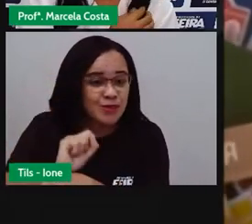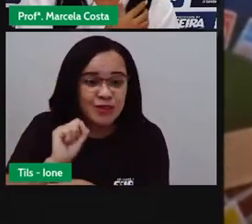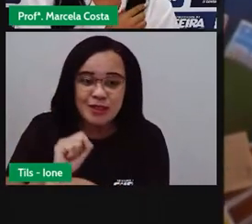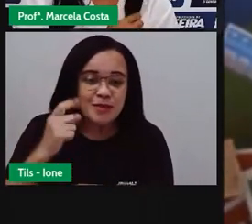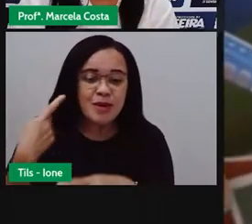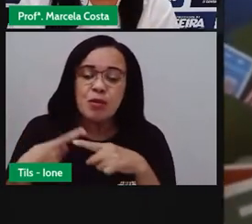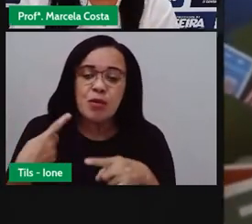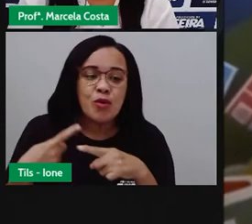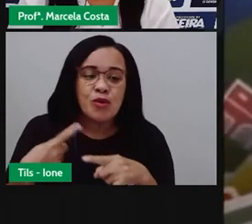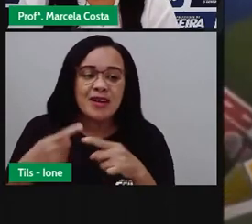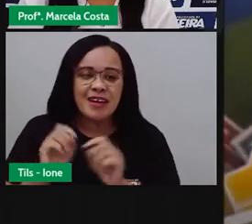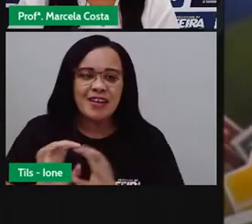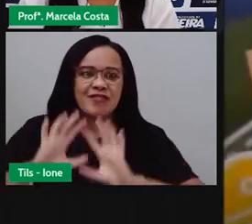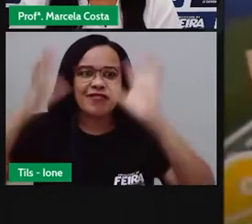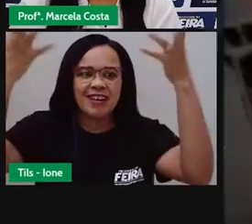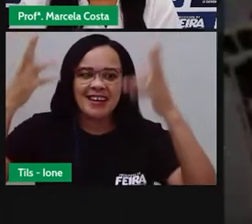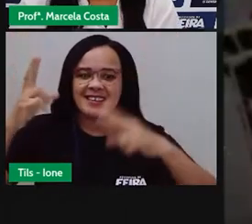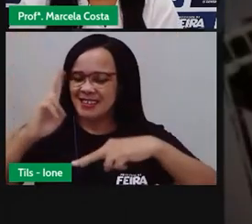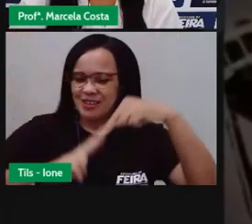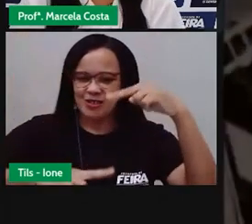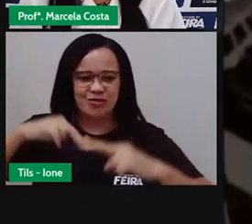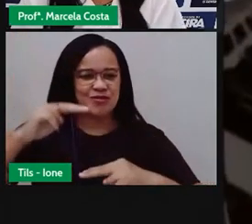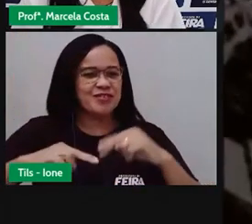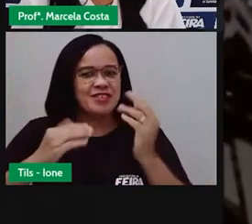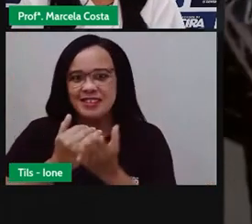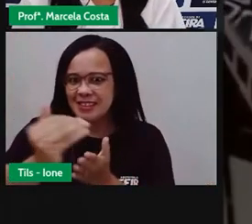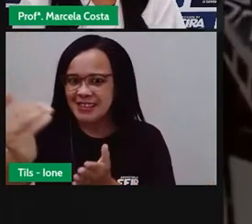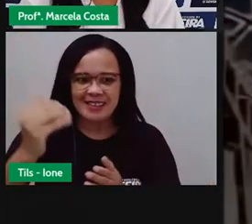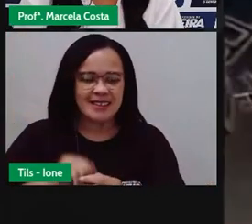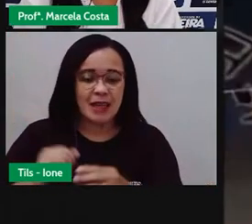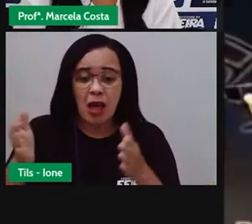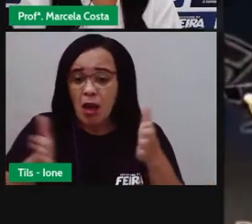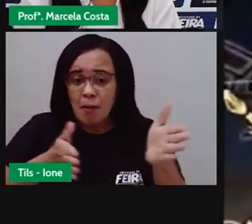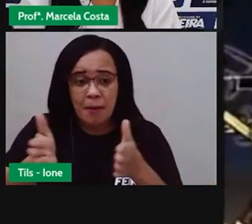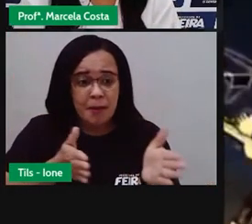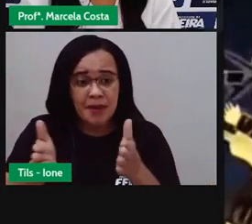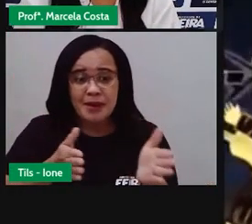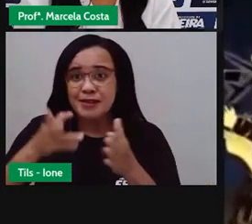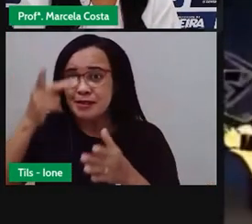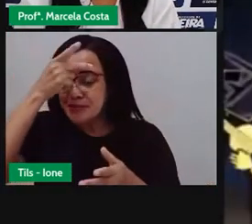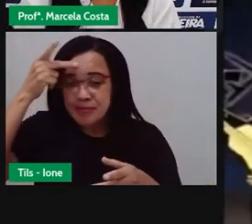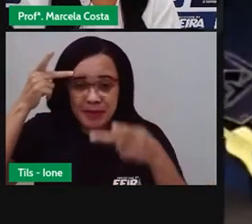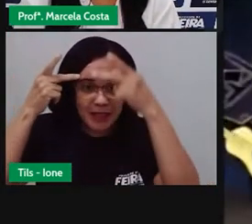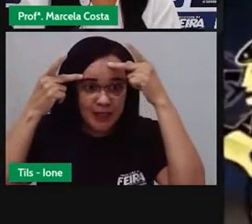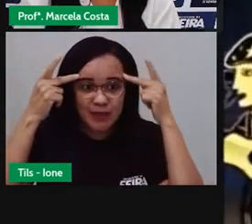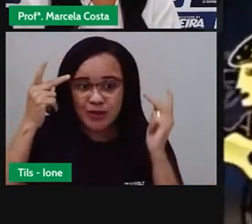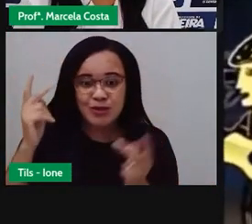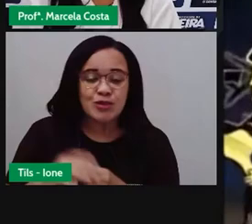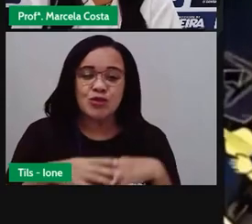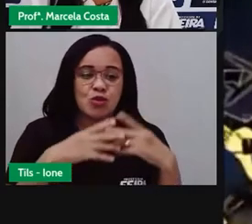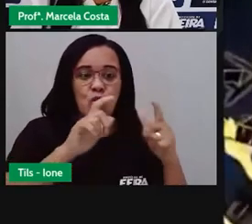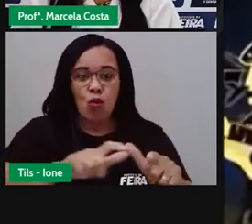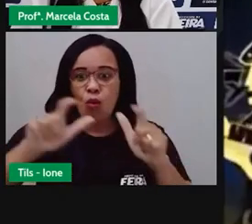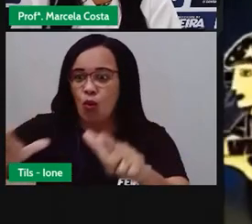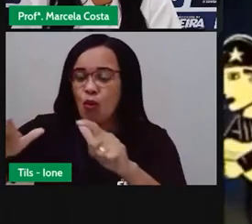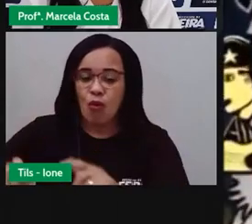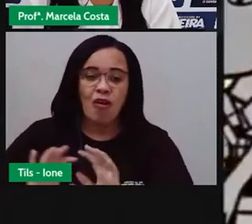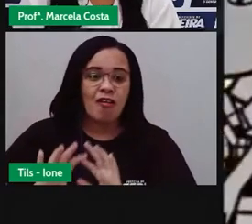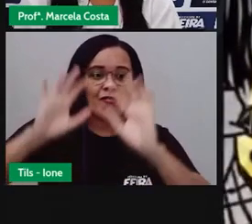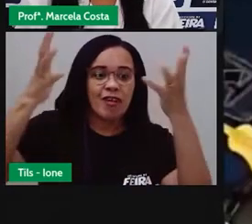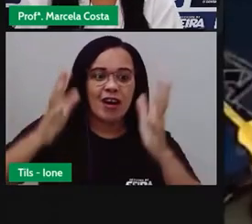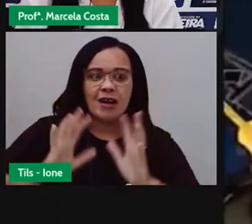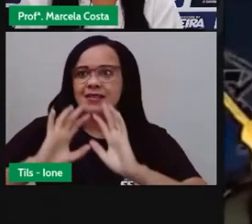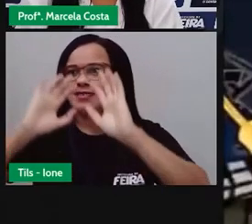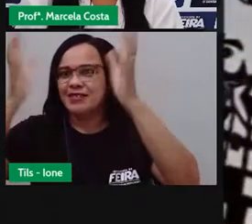tradicionais festas juninas. Nesse período, é comum encontrar arraiás em diversos lugares, sempre